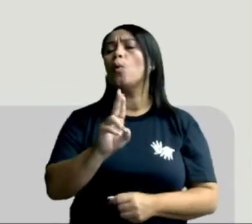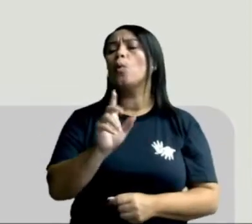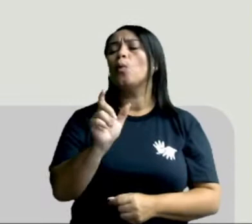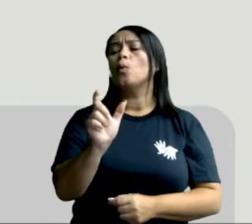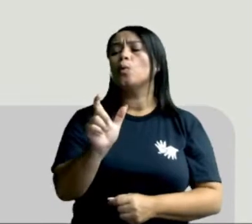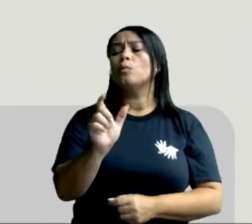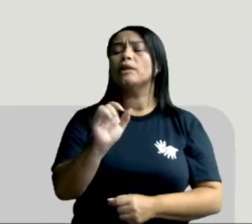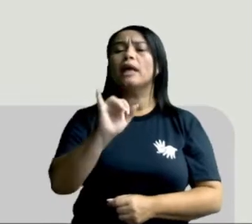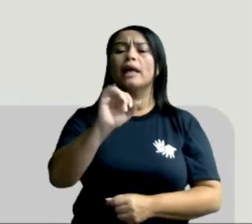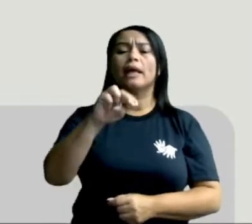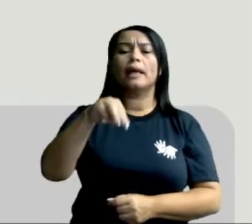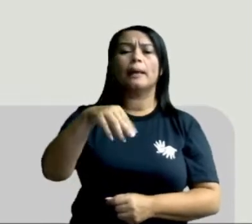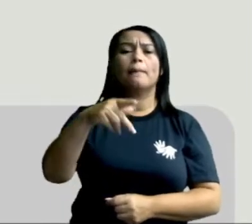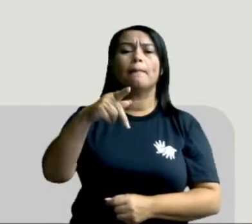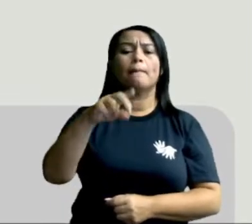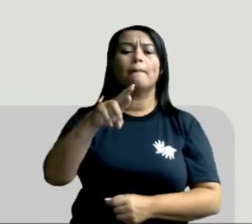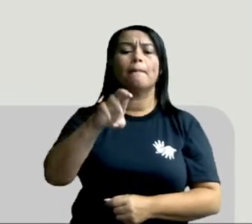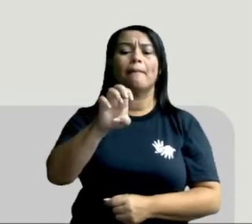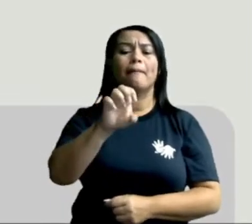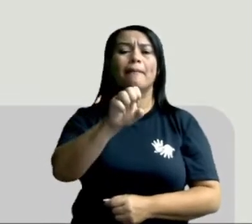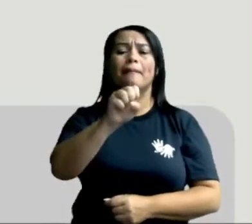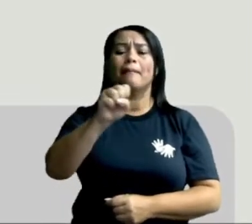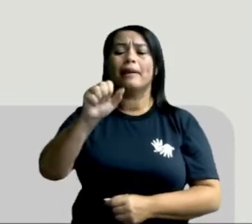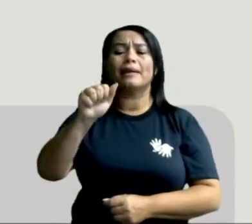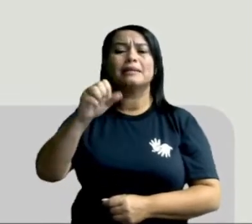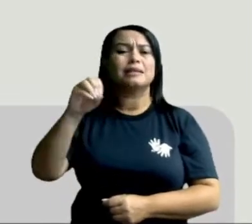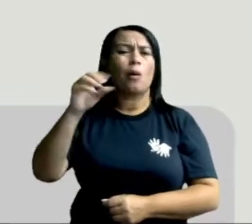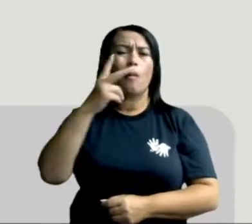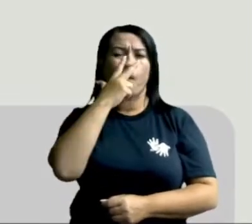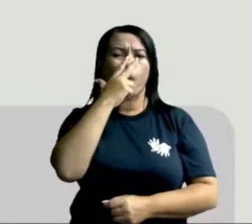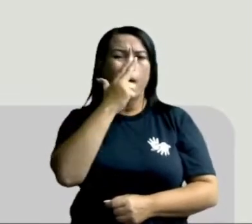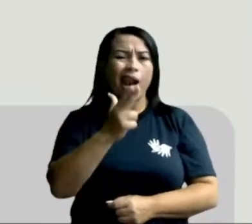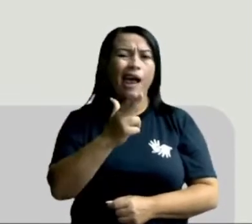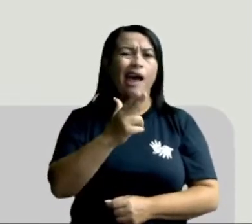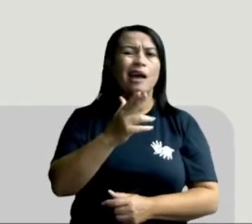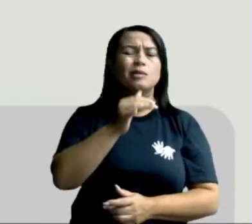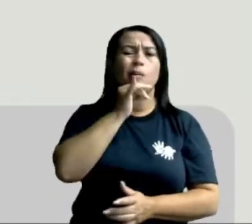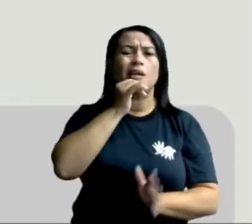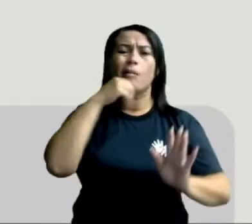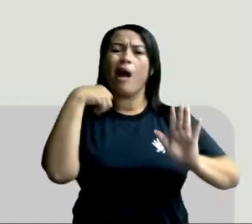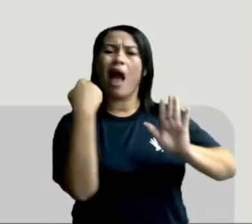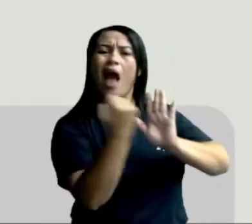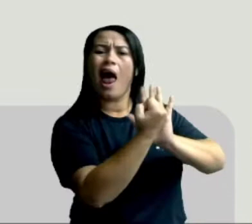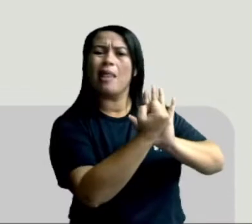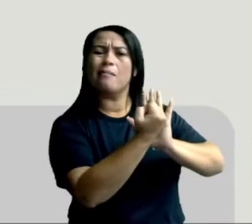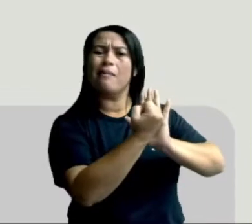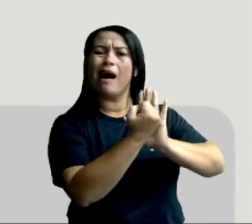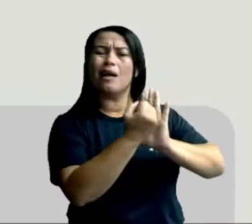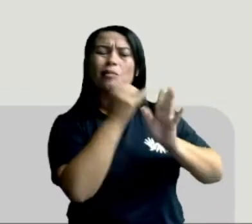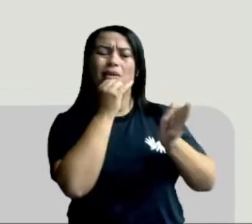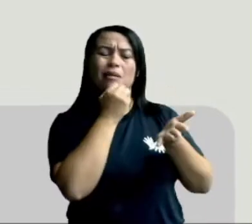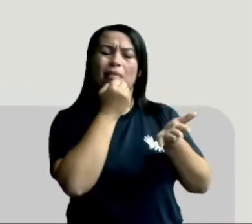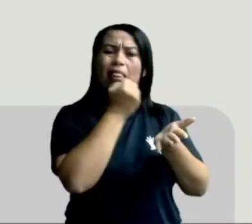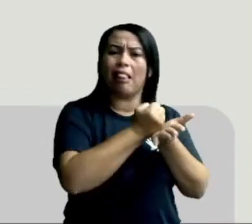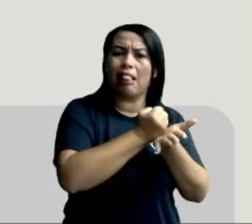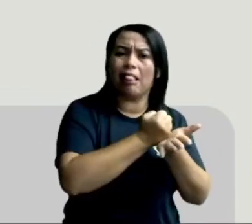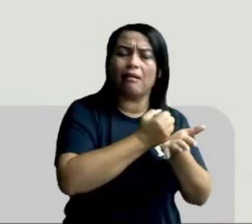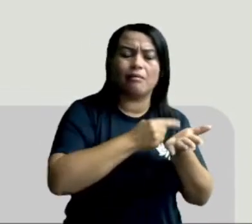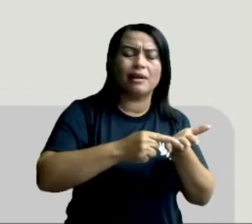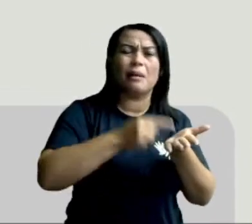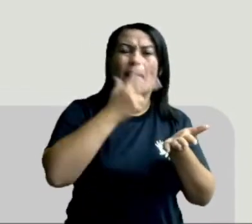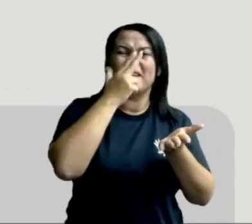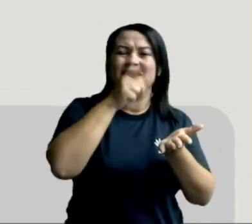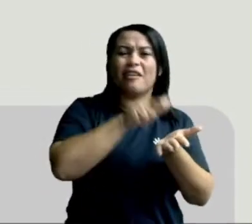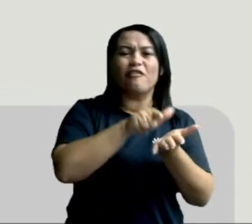impressão. E que parece que o fóssil, o animal foi carimbado na rocha, foi impresso como uma